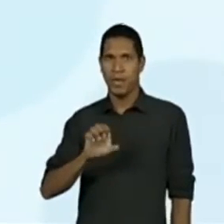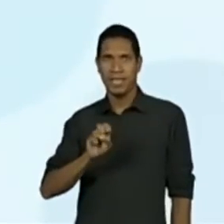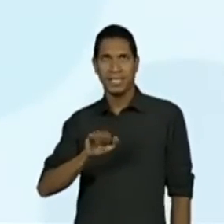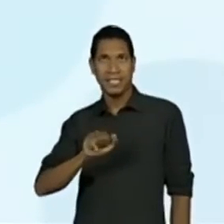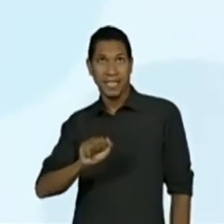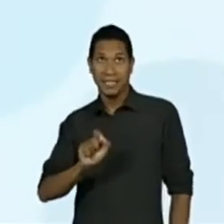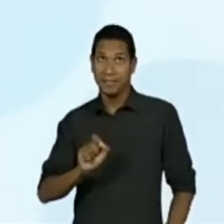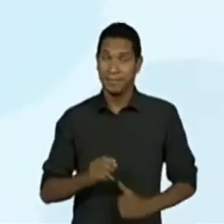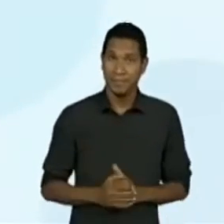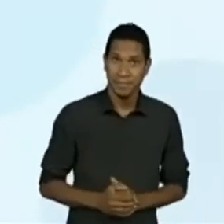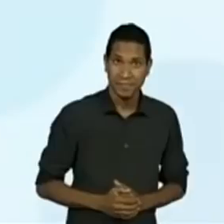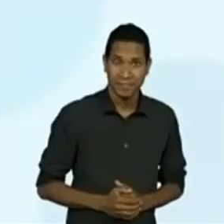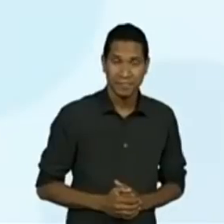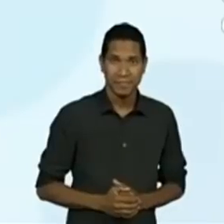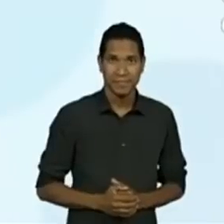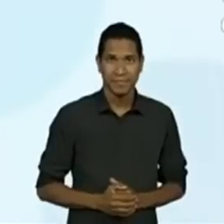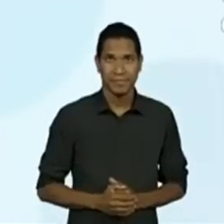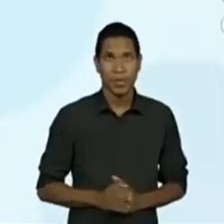Ou...